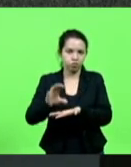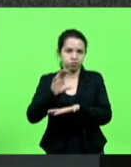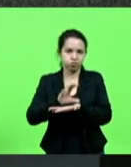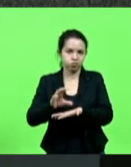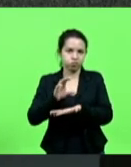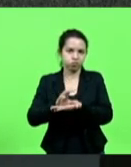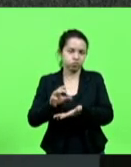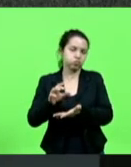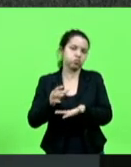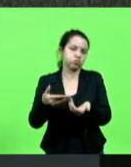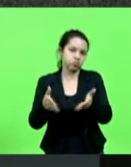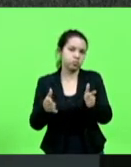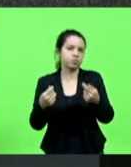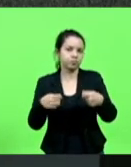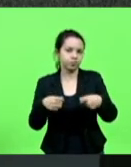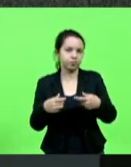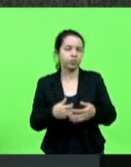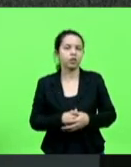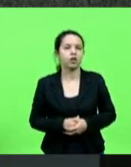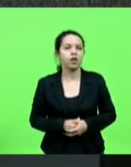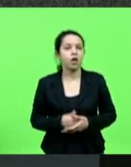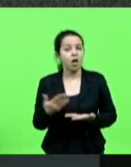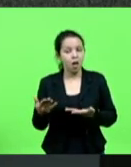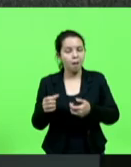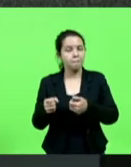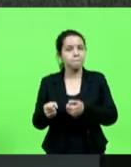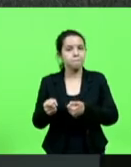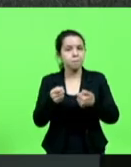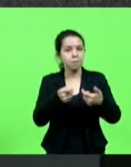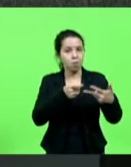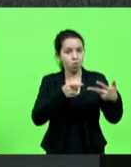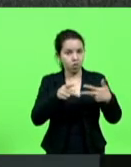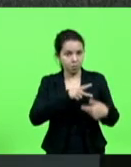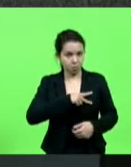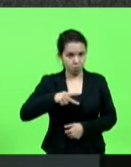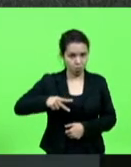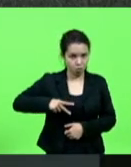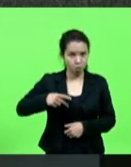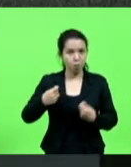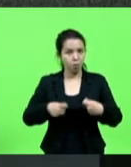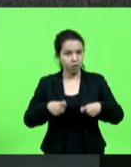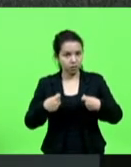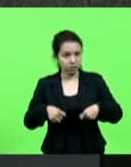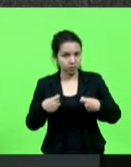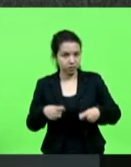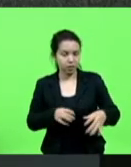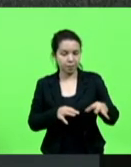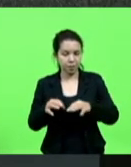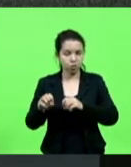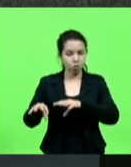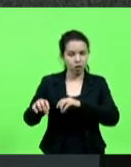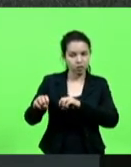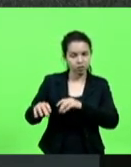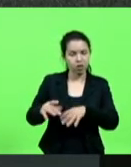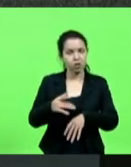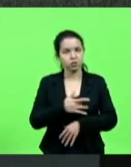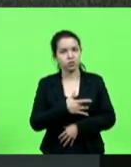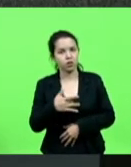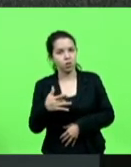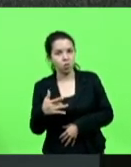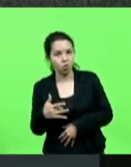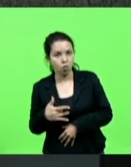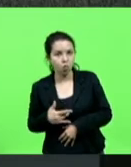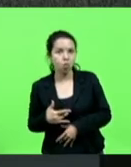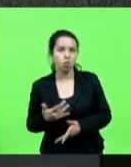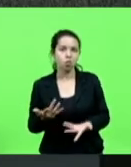outro lado, o poder público tem a incumbência de fazer a educação, a saúde, a assistência